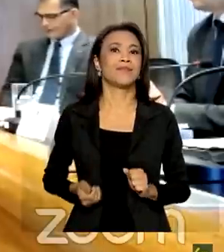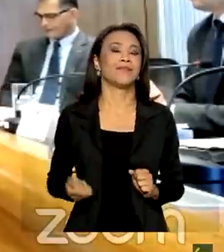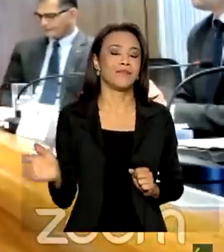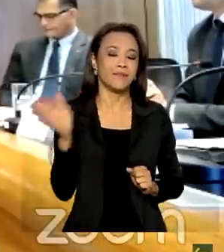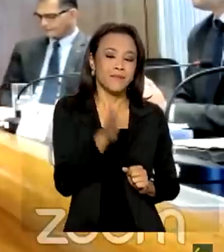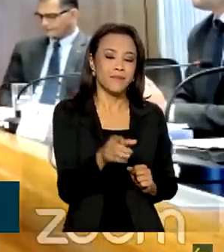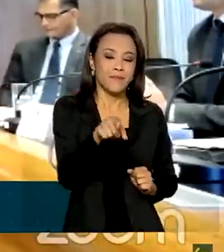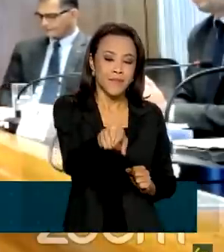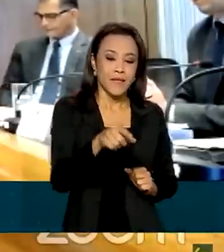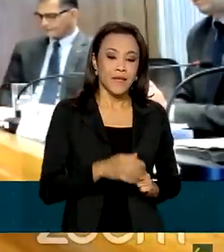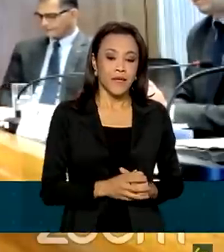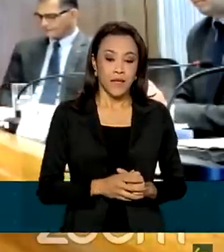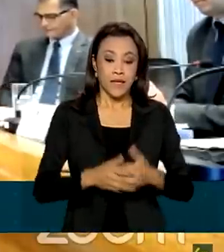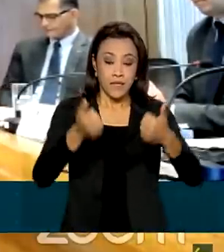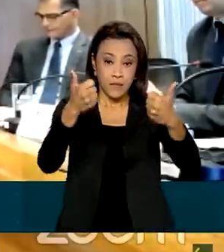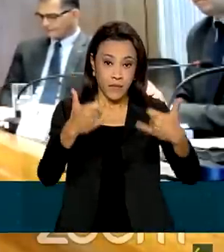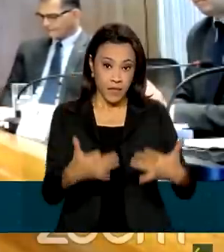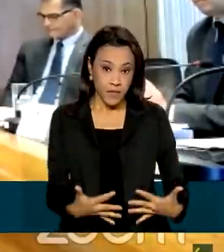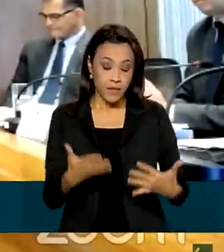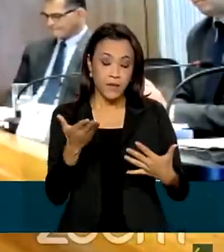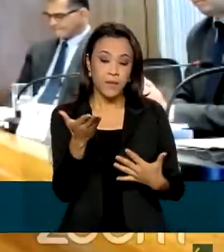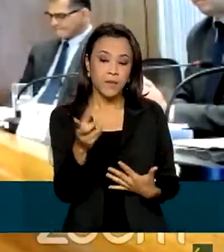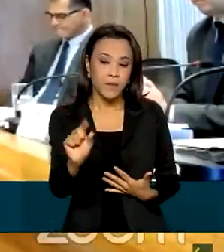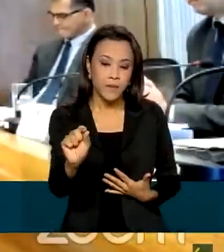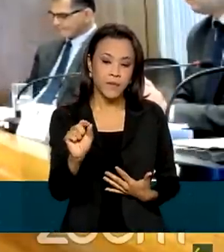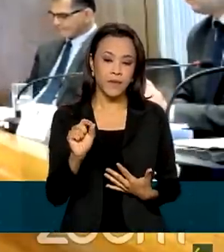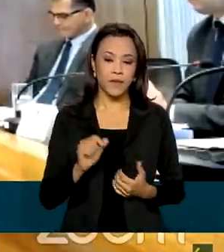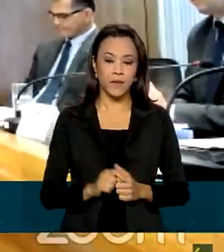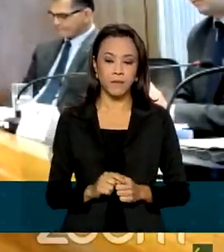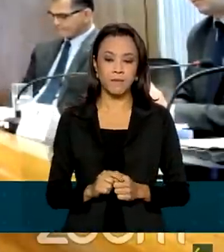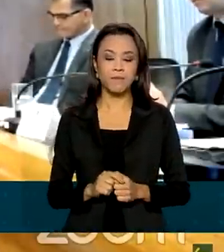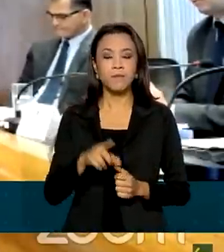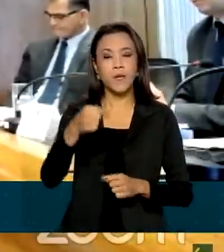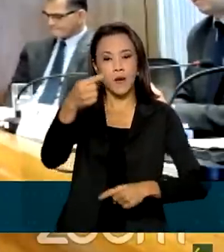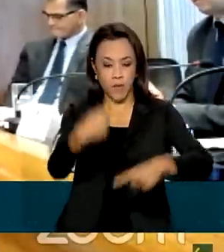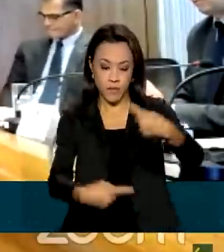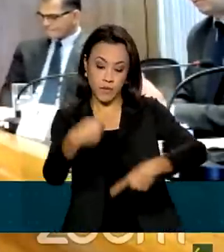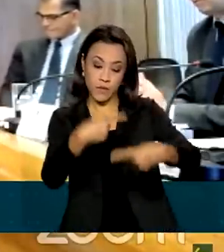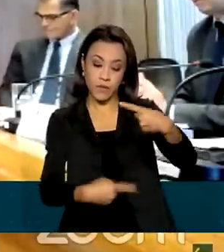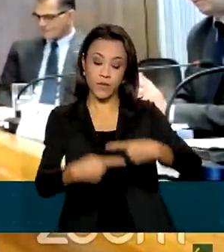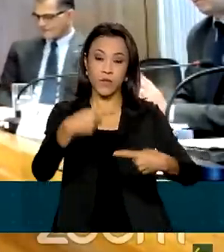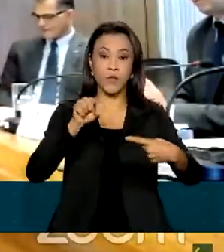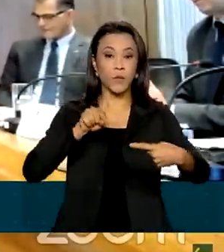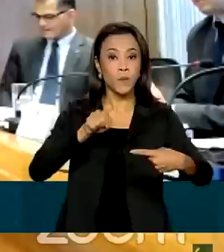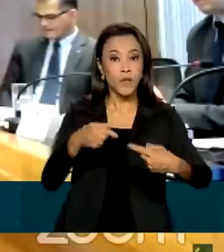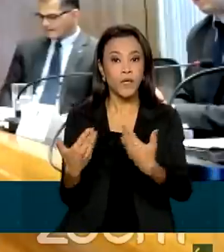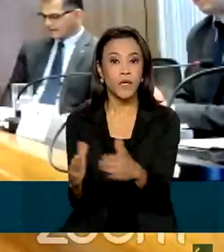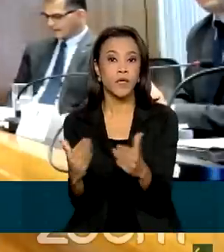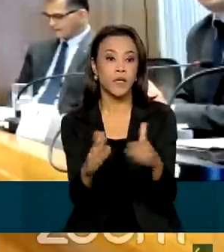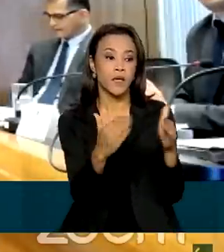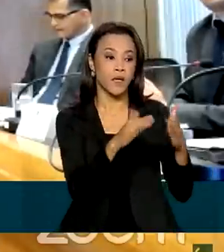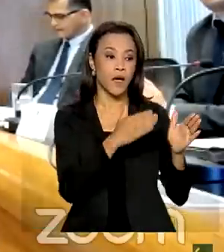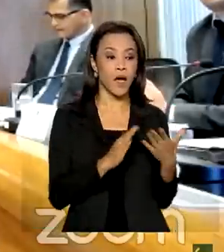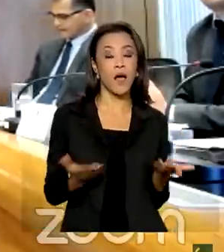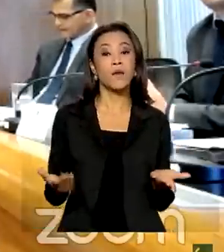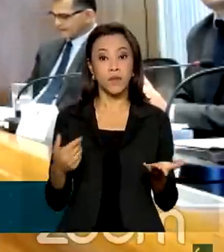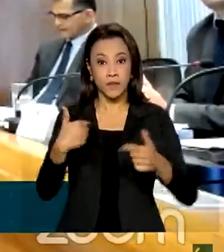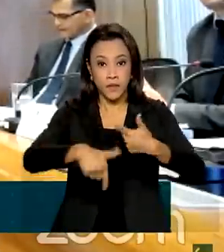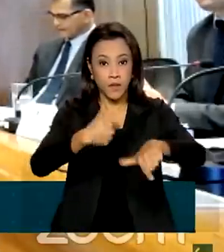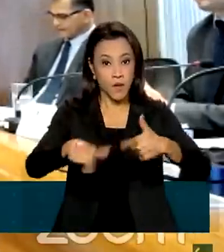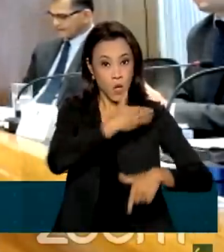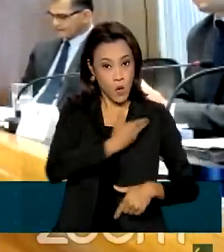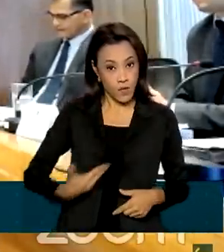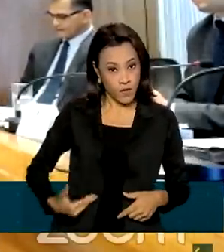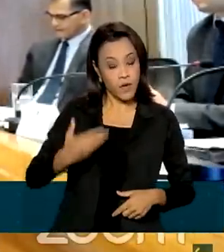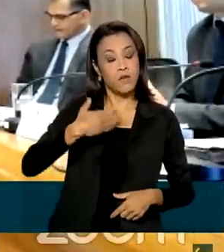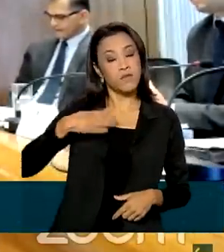apresentados por si só comprovam a eficácia da política pública de geração de emprego do governo Bolsonaro, o